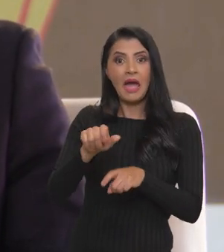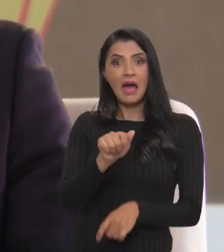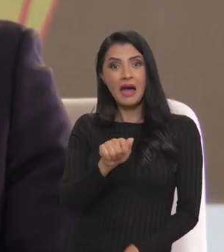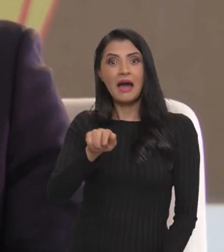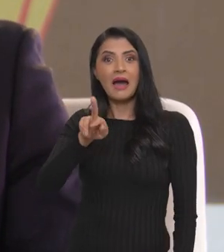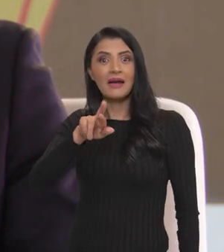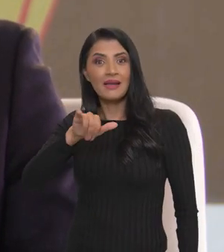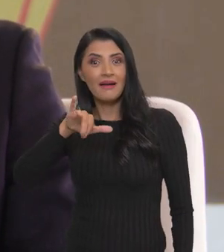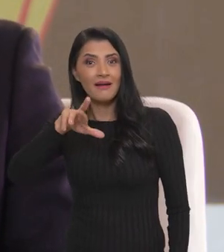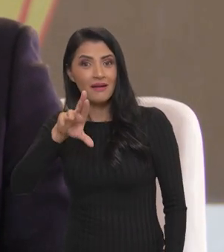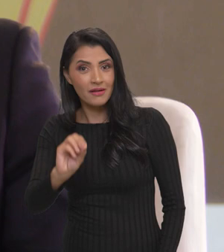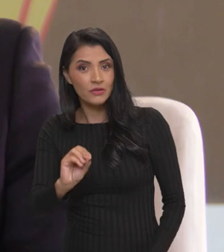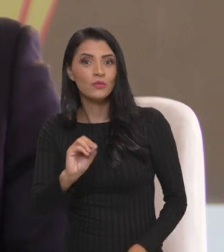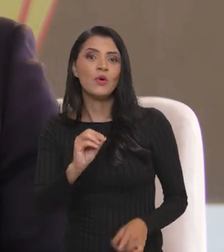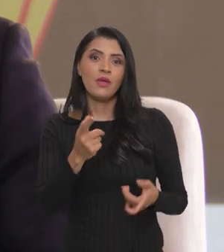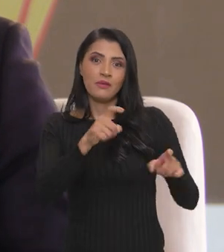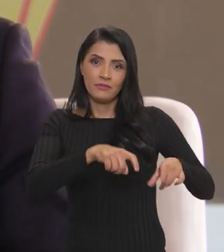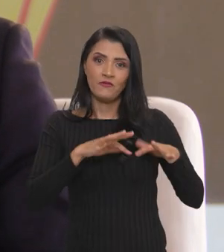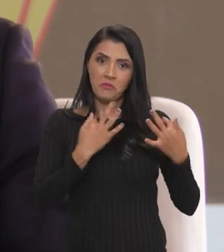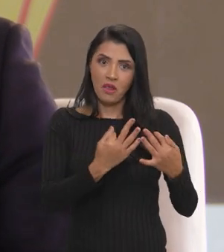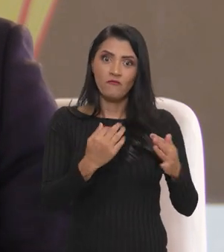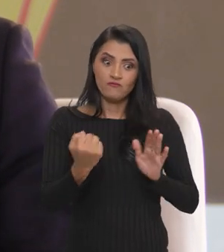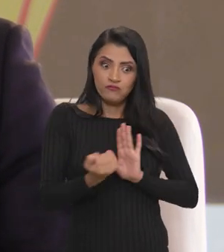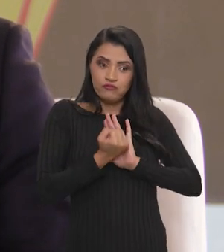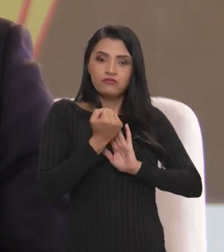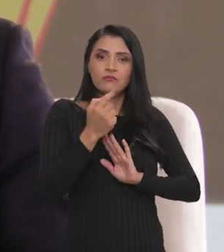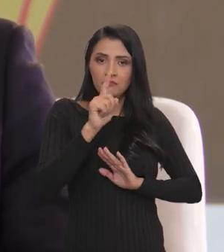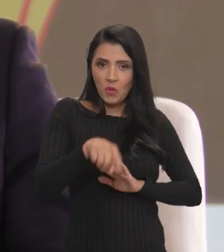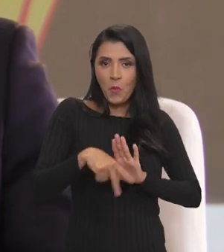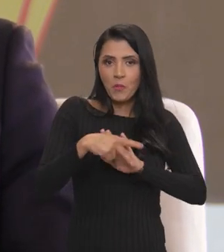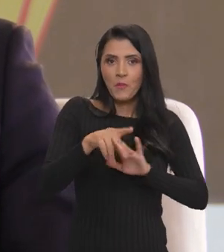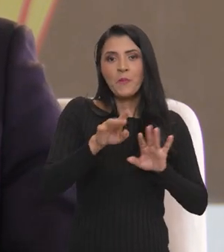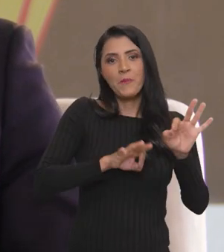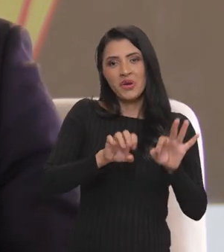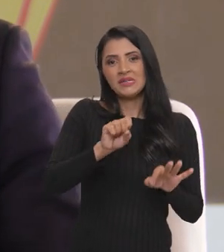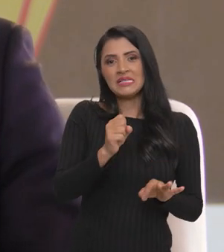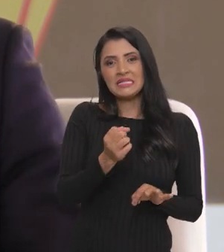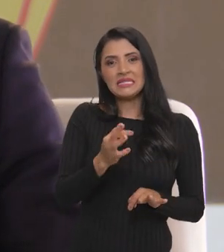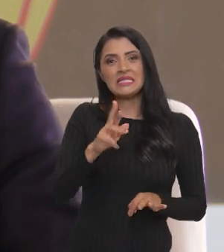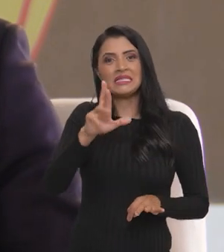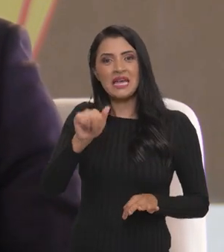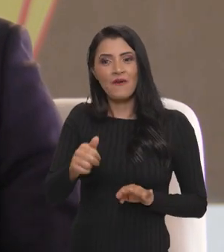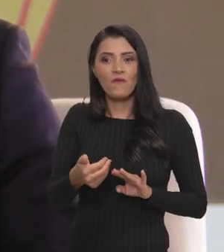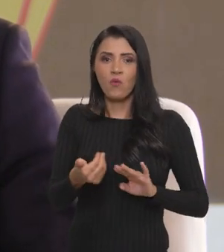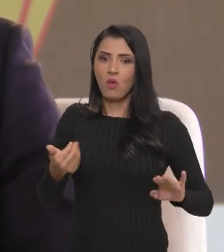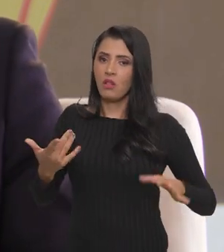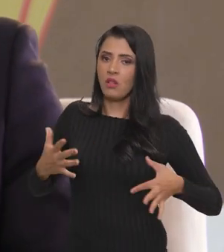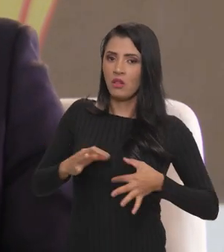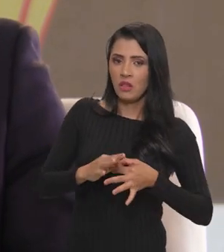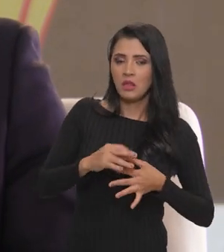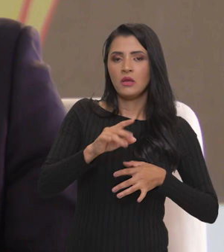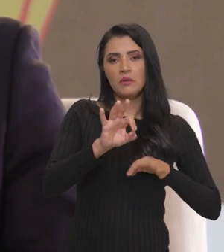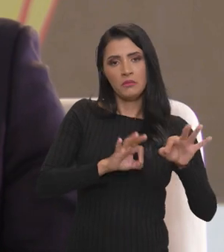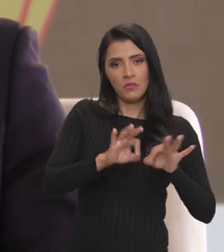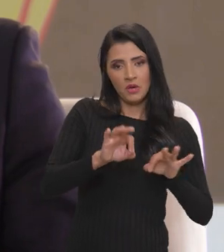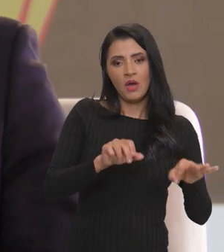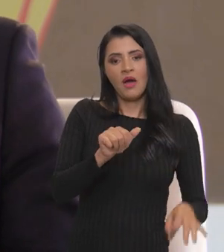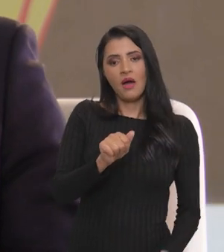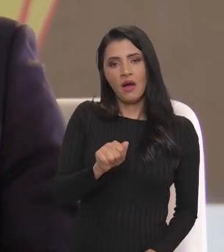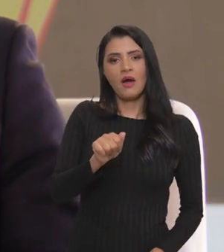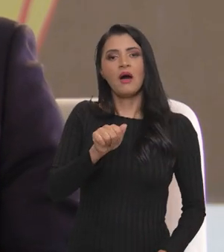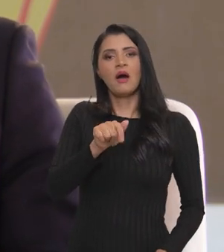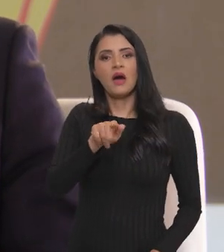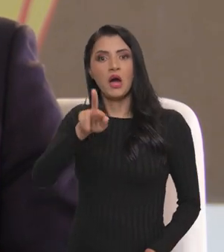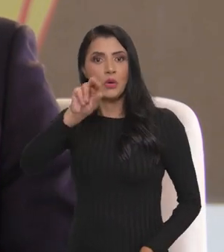Agricultura Familiar foi um marco. O próprio Plano Safra da Agricultura Familiar sequer era desmembrado do plano do agronegócio